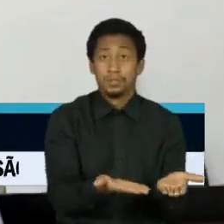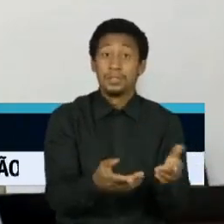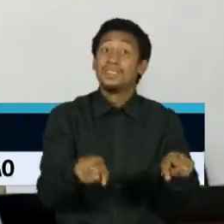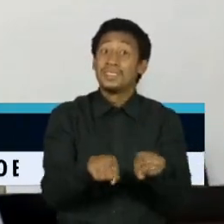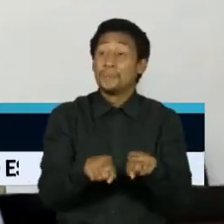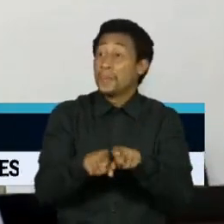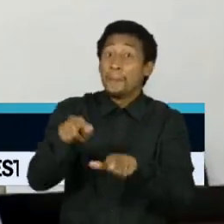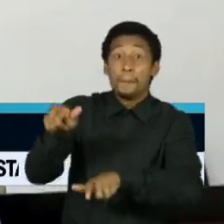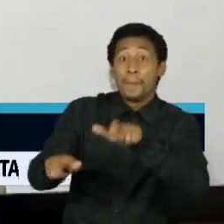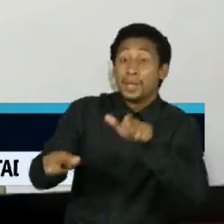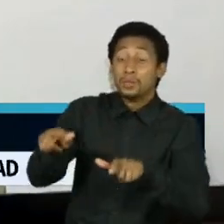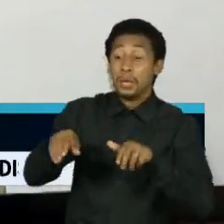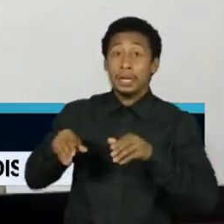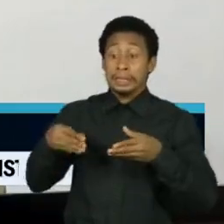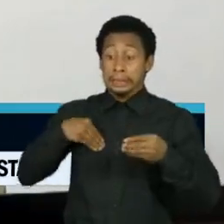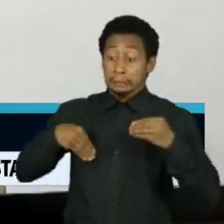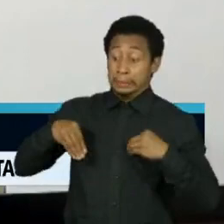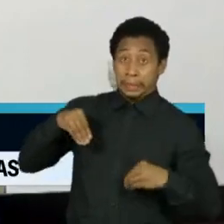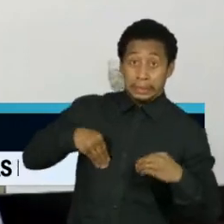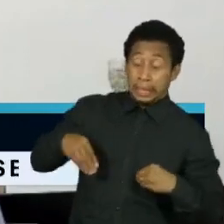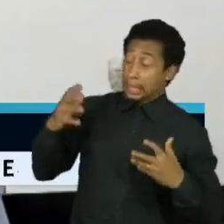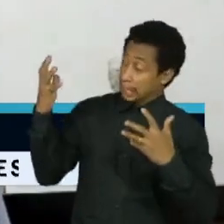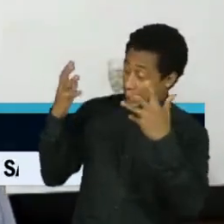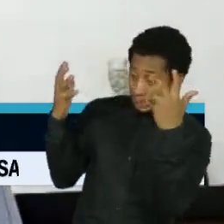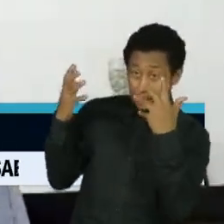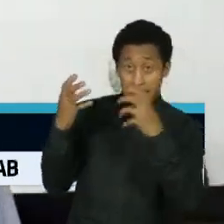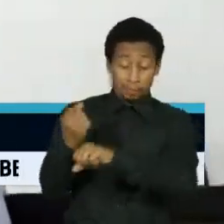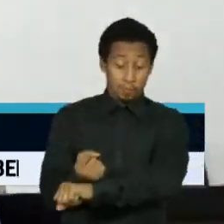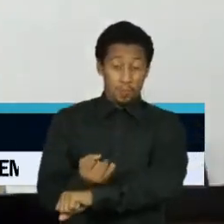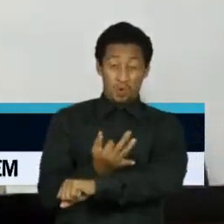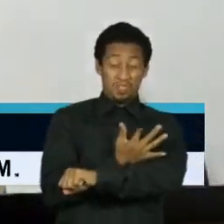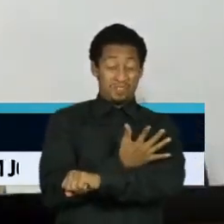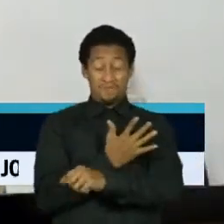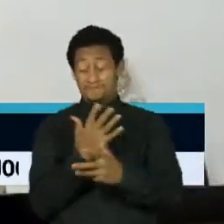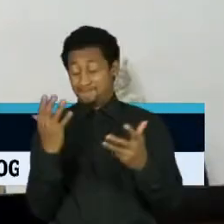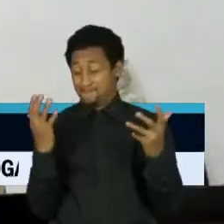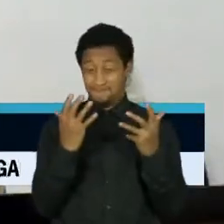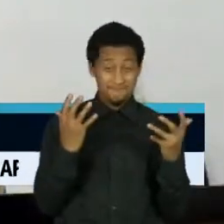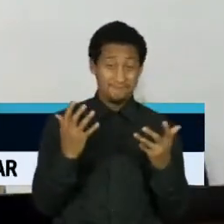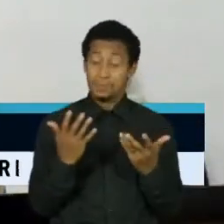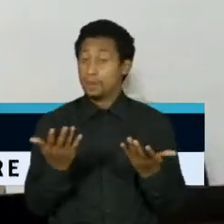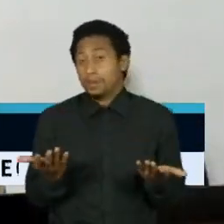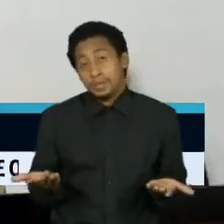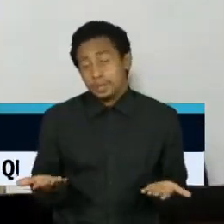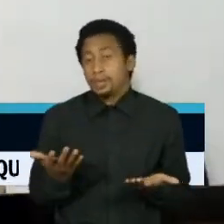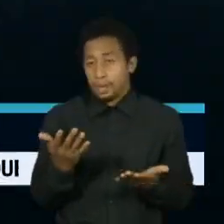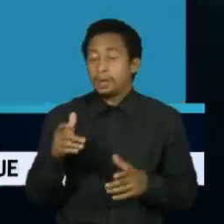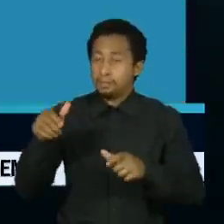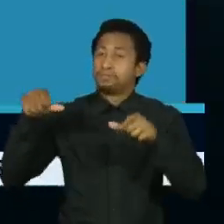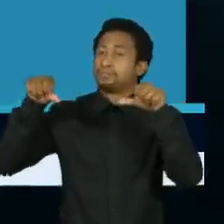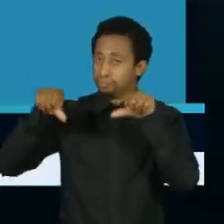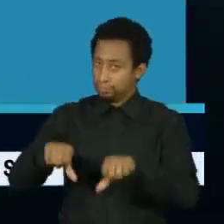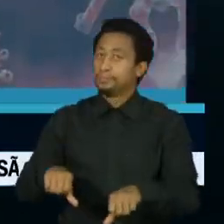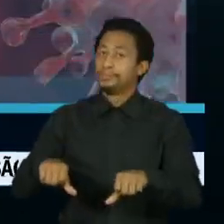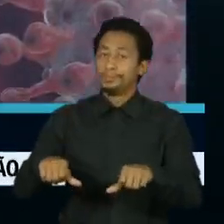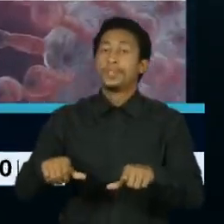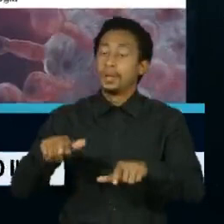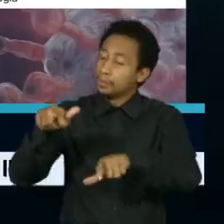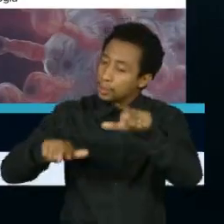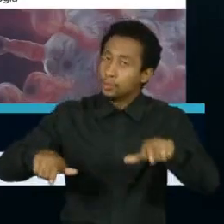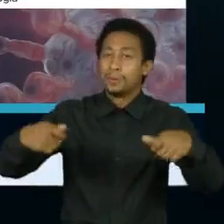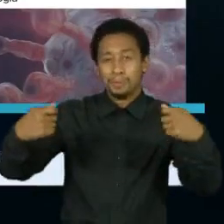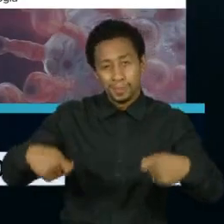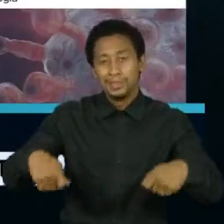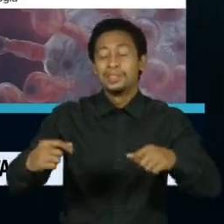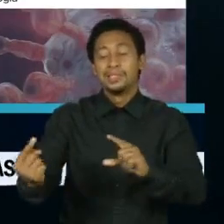com o distanciamento social. O ser humano não se dá bem à distância, ele tem que ter um contato físico. Houve uma queda de